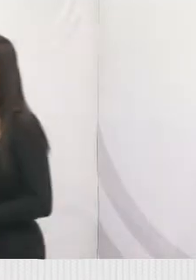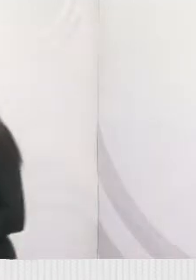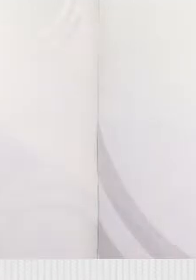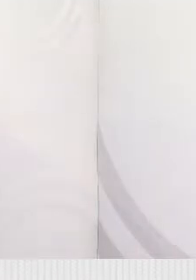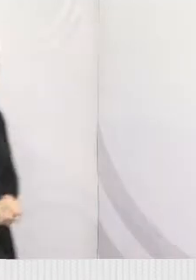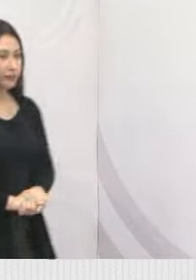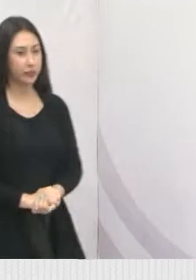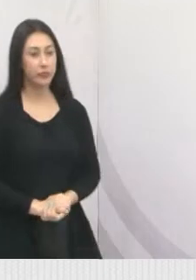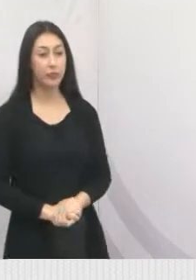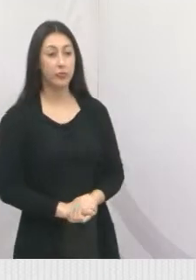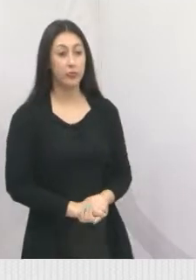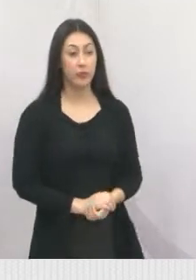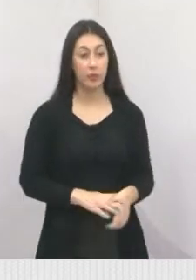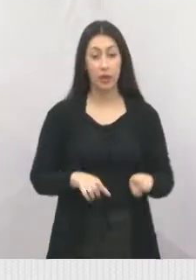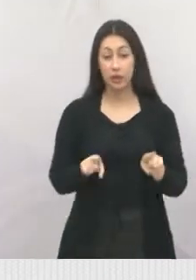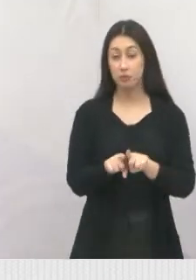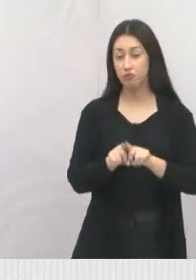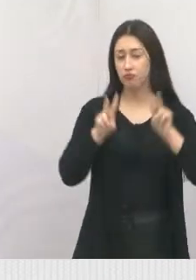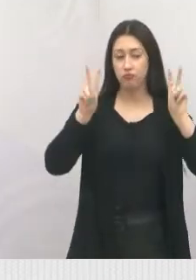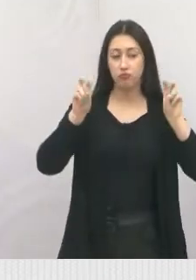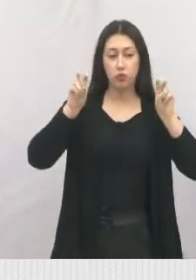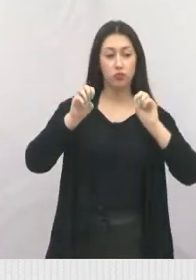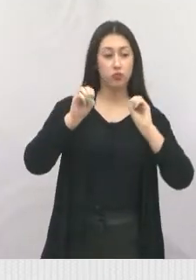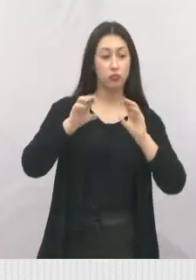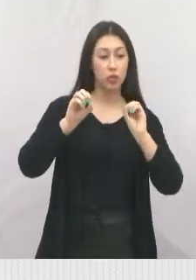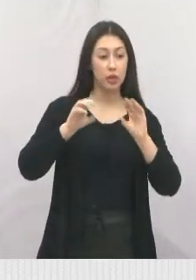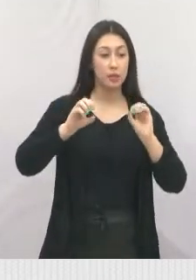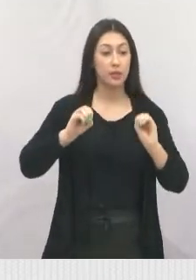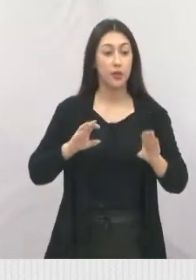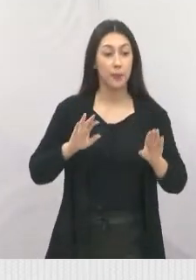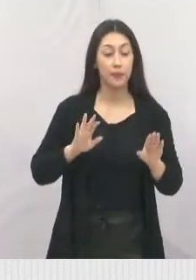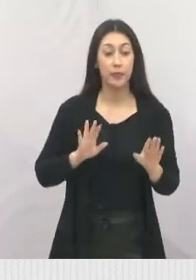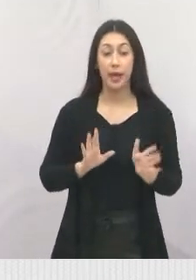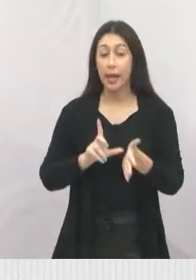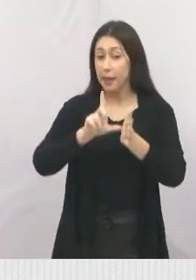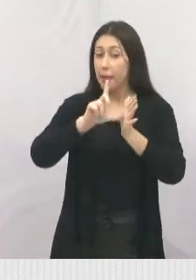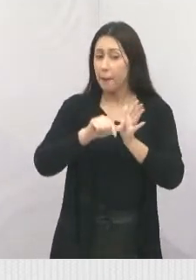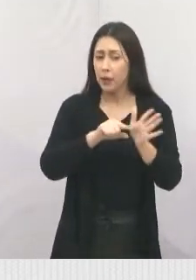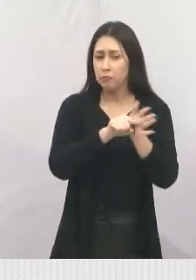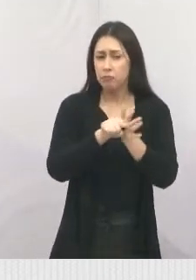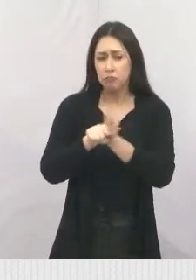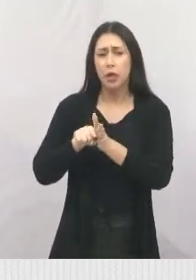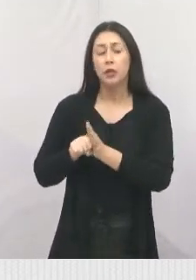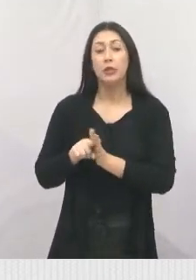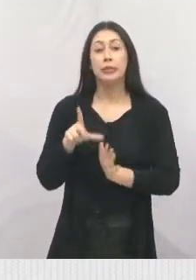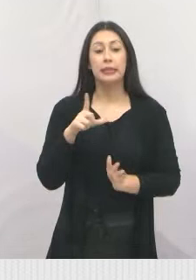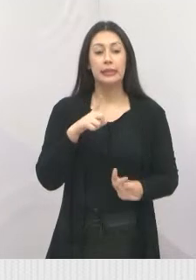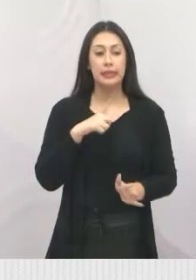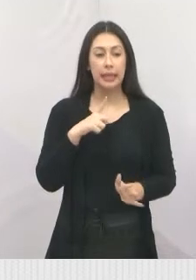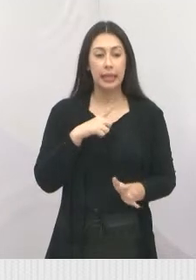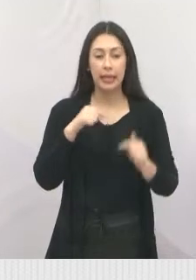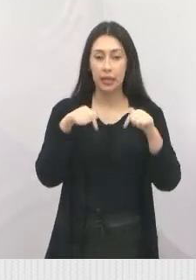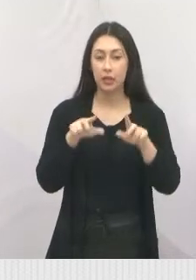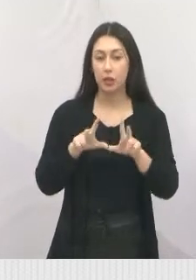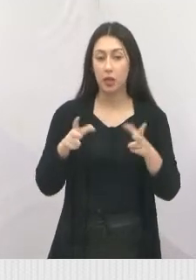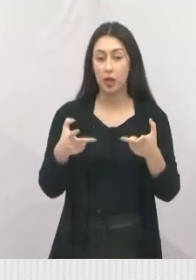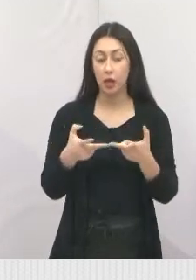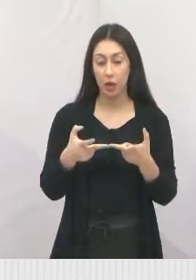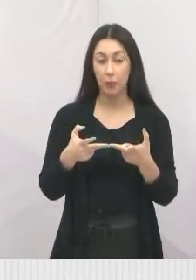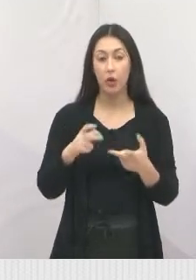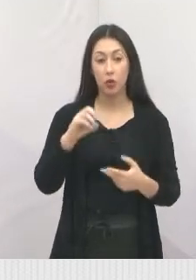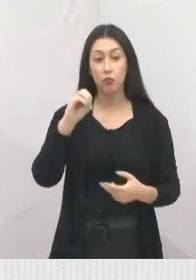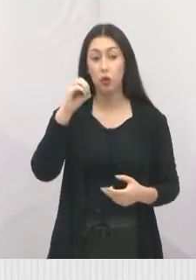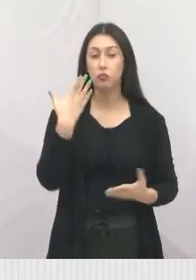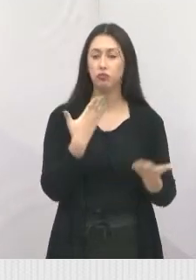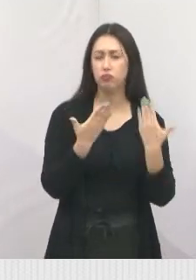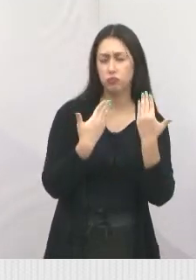cantinho lá, como diz respeito à educação. Após essa consulta, haverá aqui na Câmara um